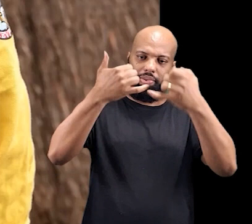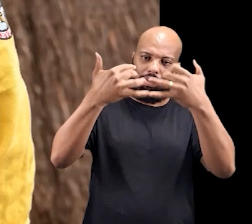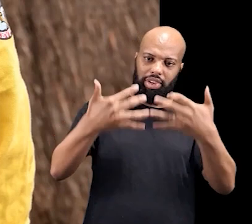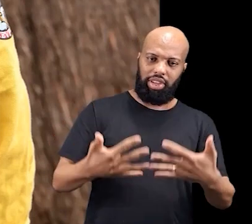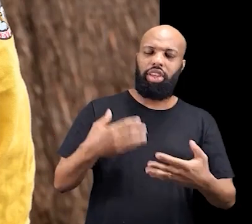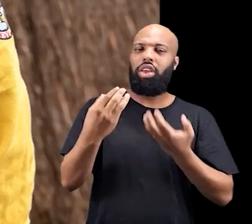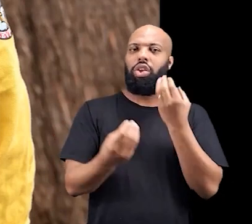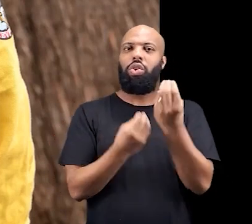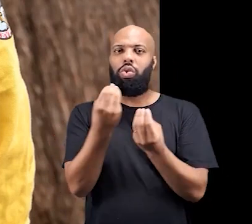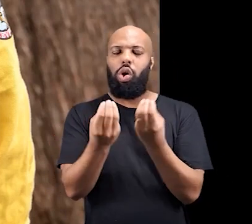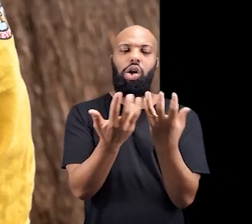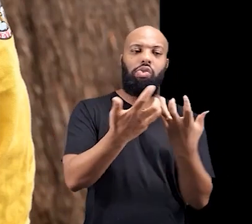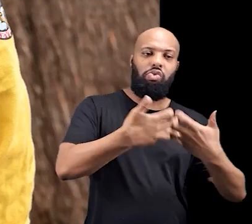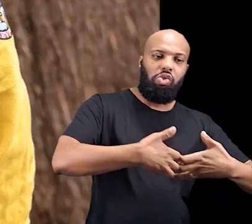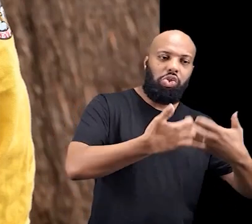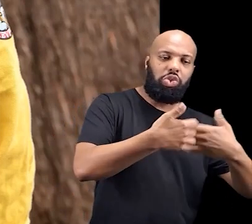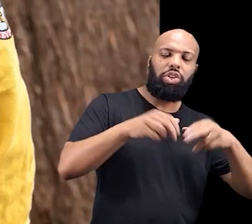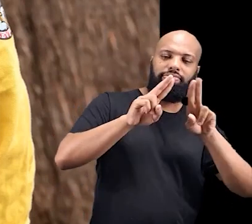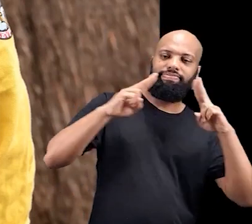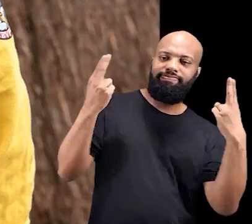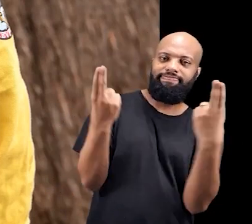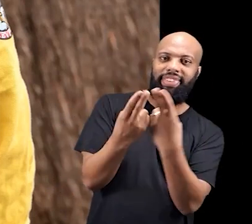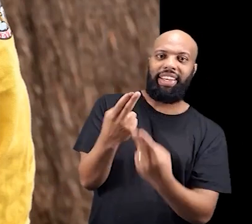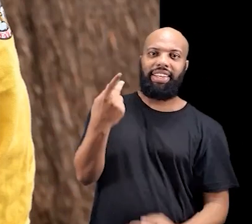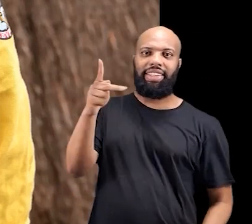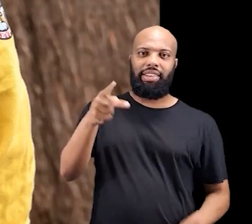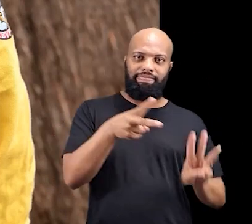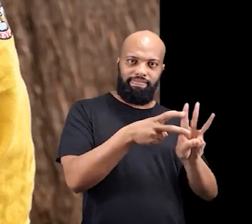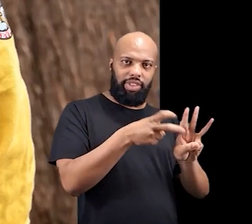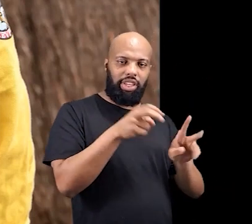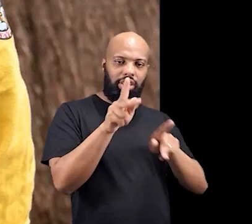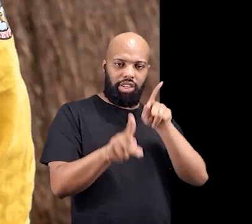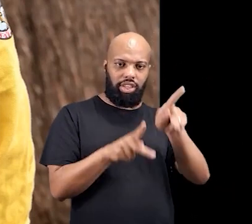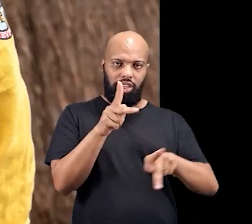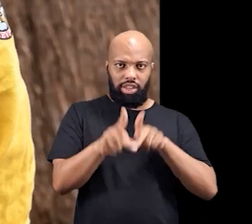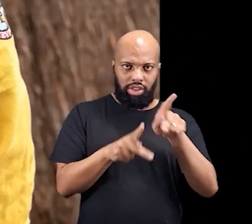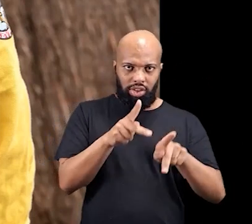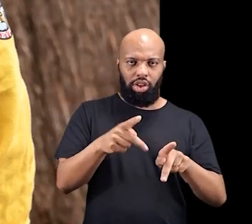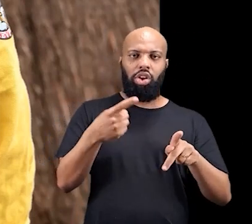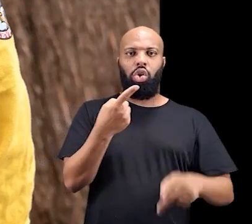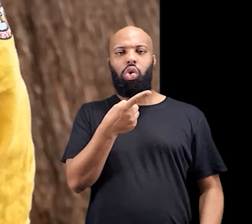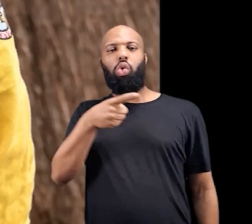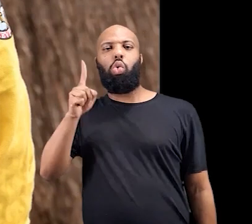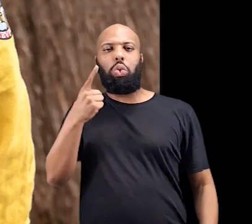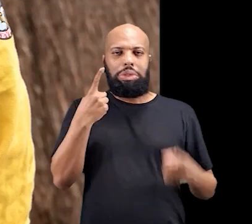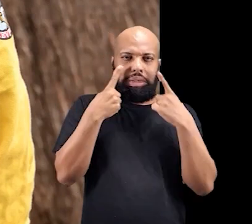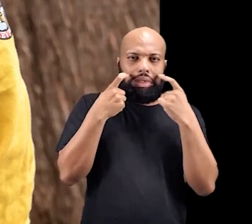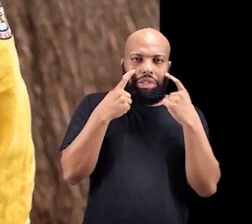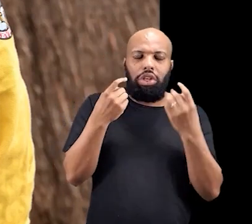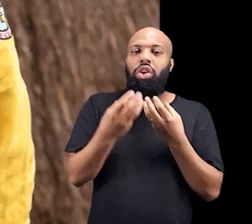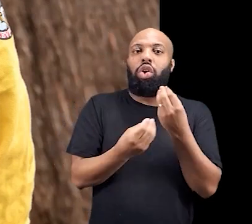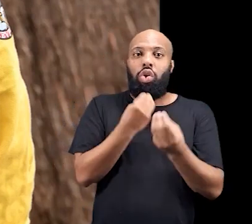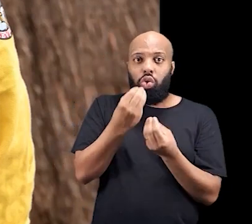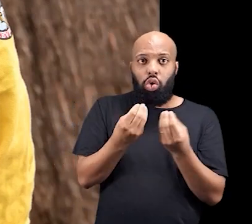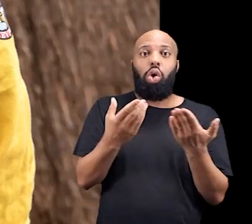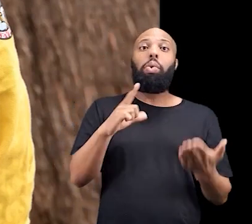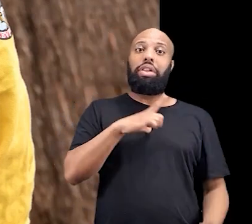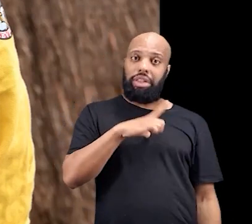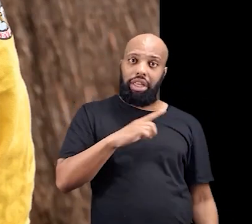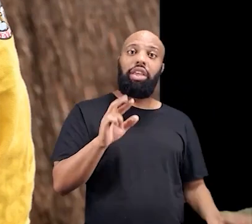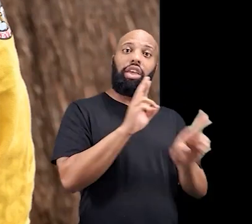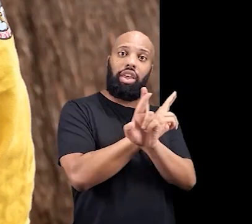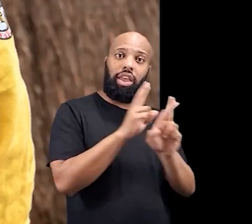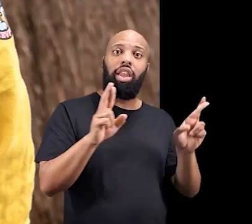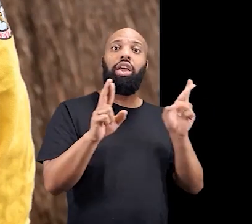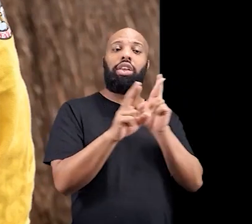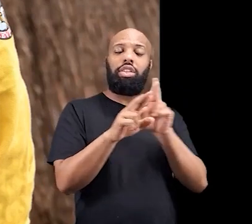Então, assim, contei tudo para vocês, um pouco desse universo que é o Quarupi e como ele